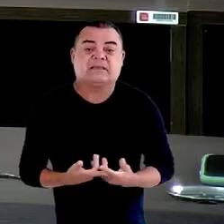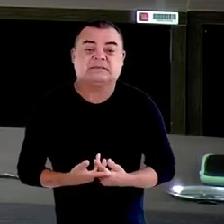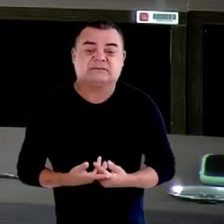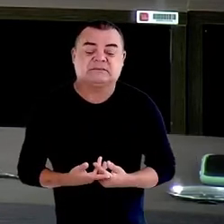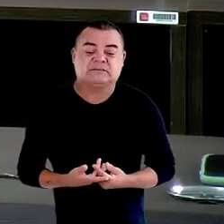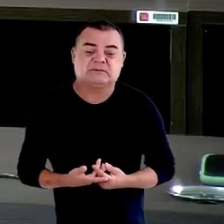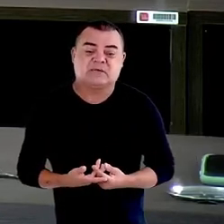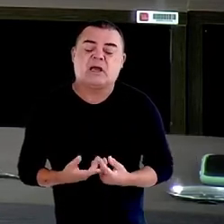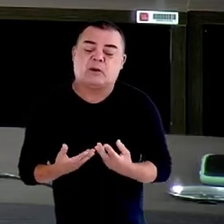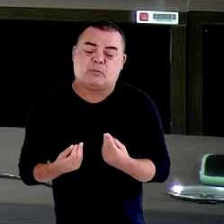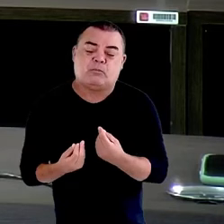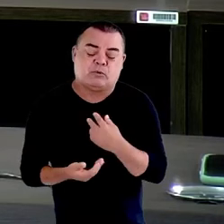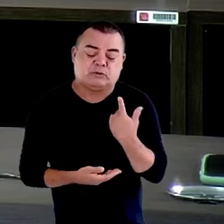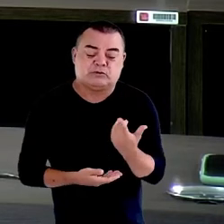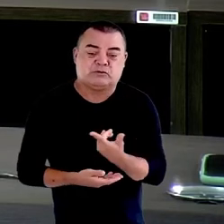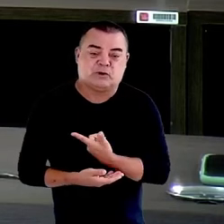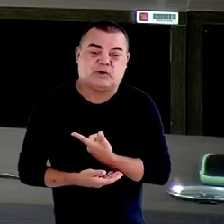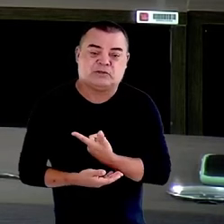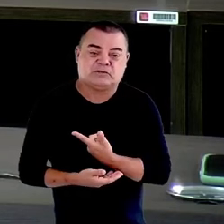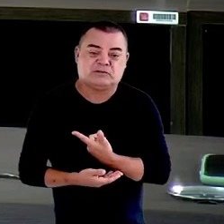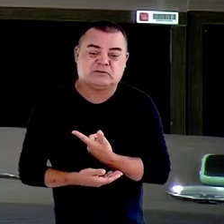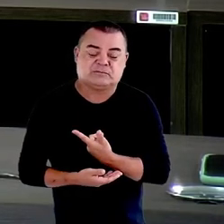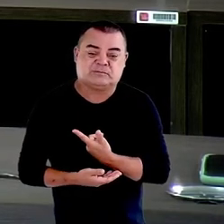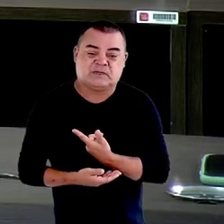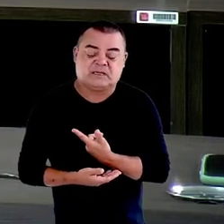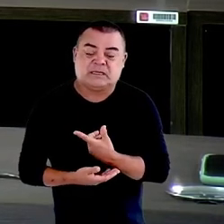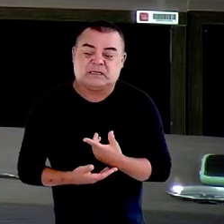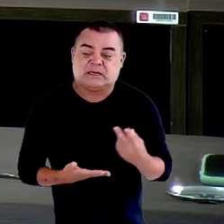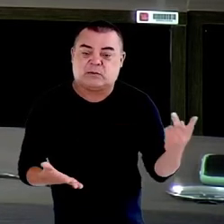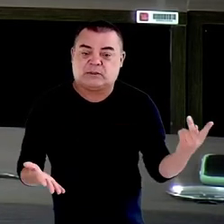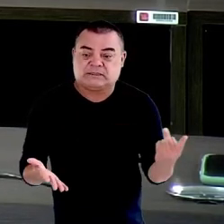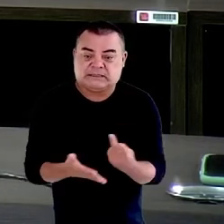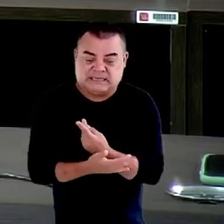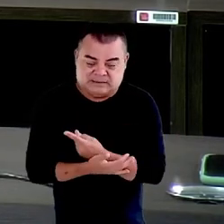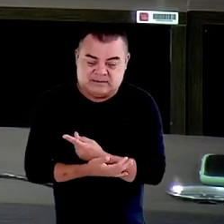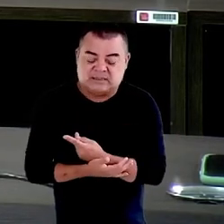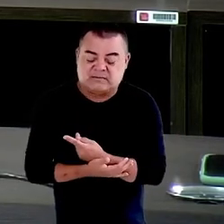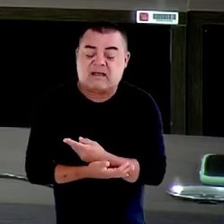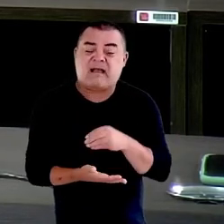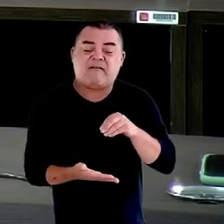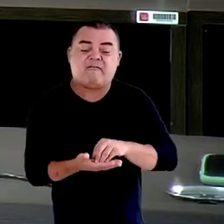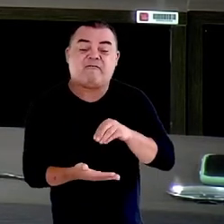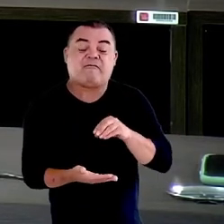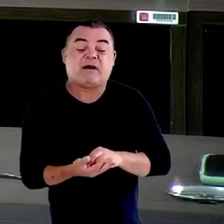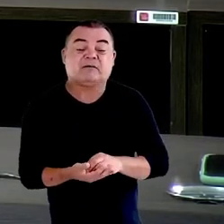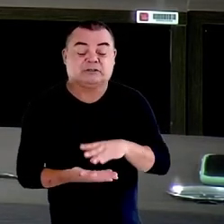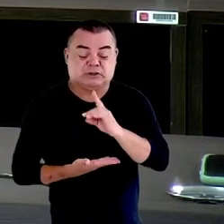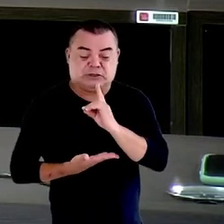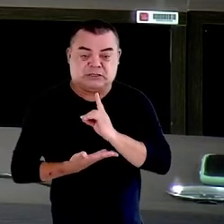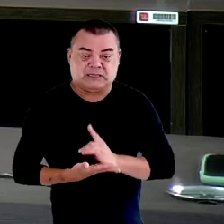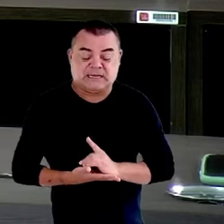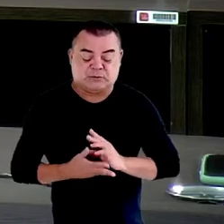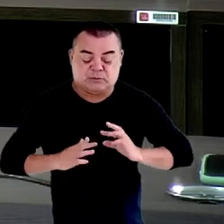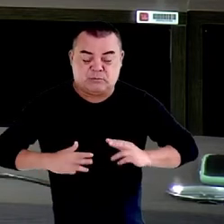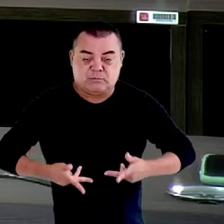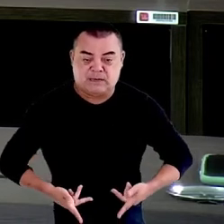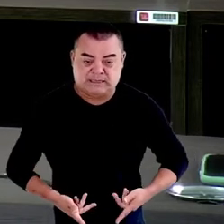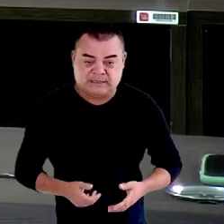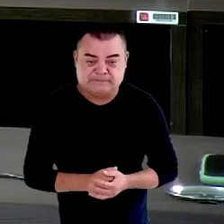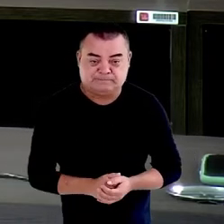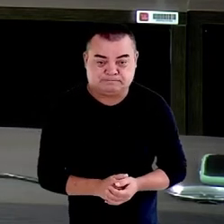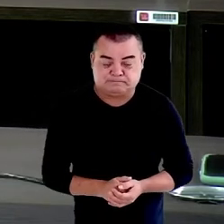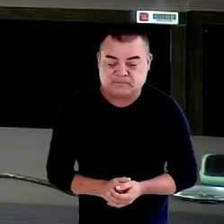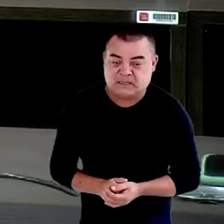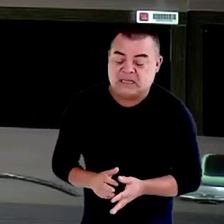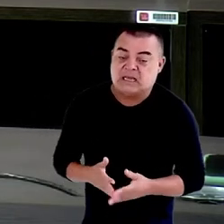nós somos lançados na situação de indignidade humana. Então, que